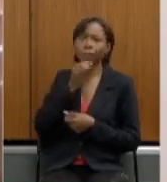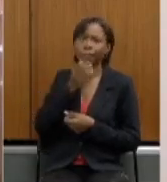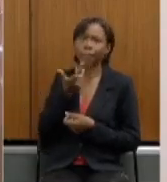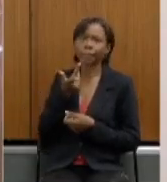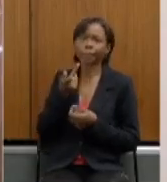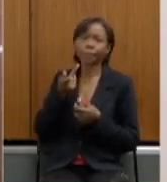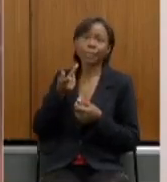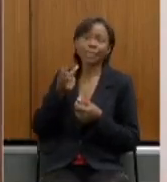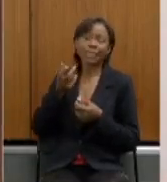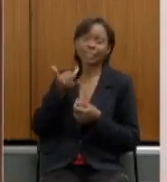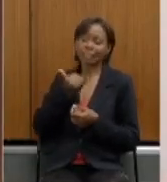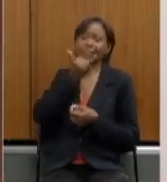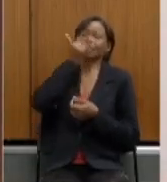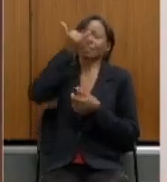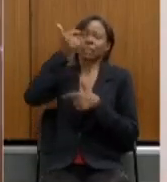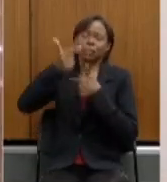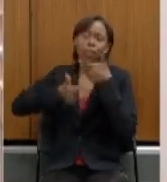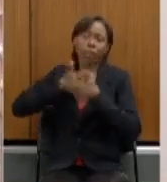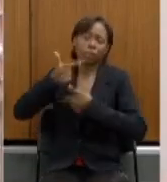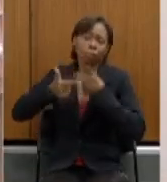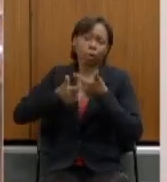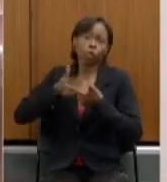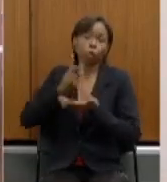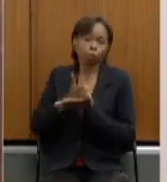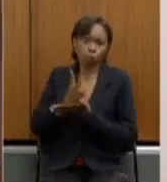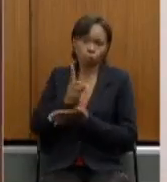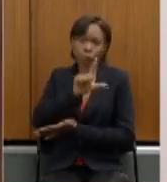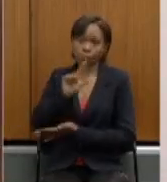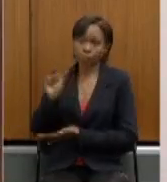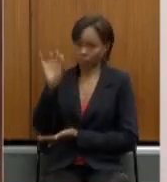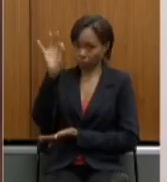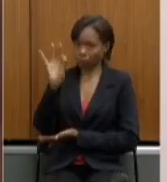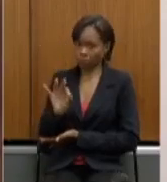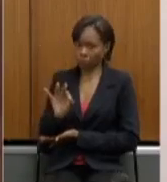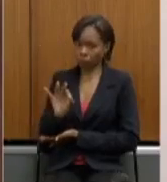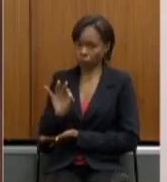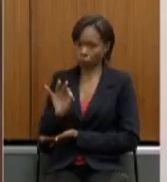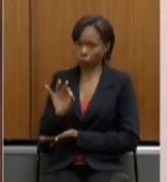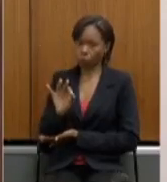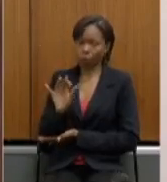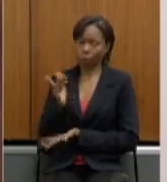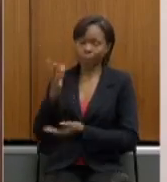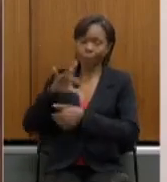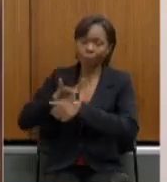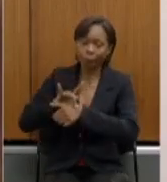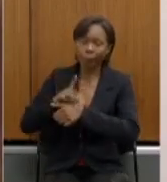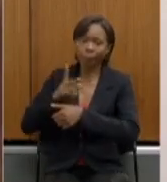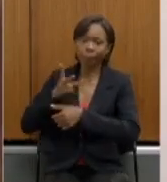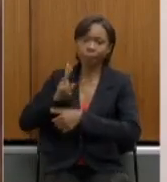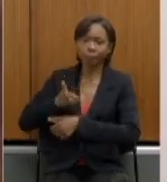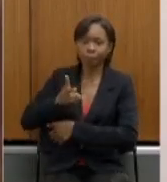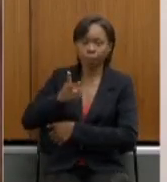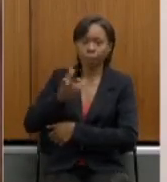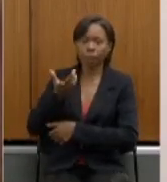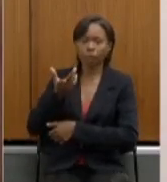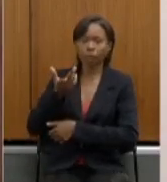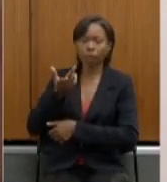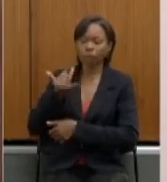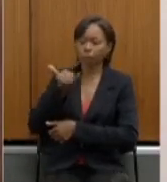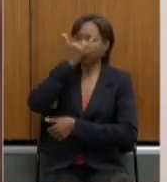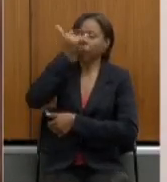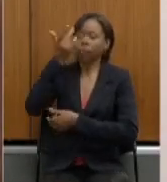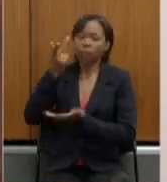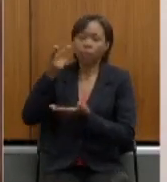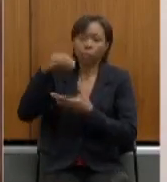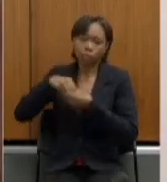continuou 100% que é por acidente de trabalho invalidez permanente mas as outras pensões